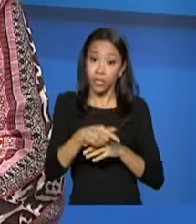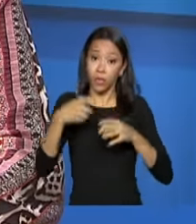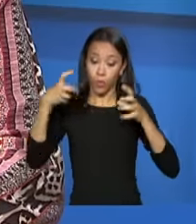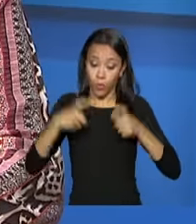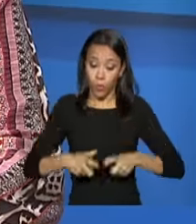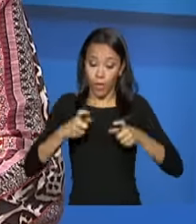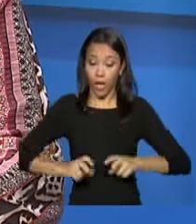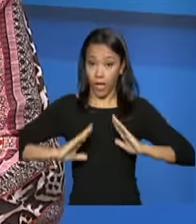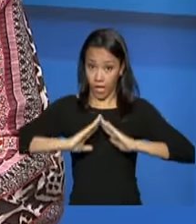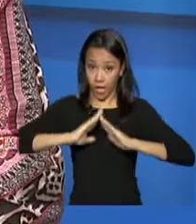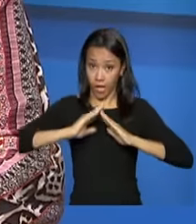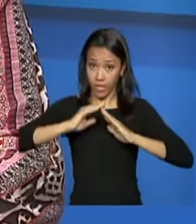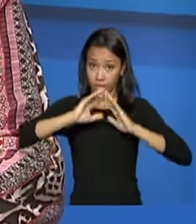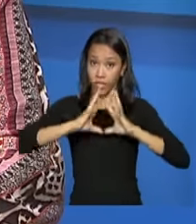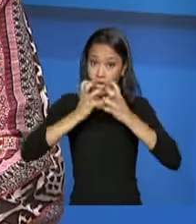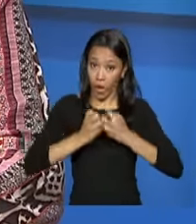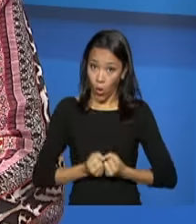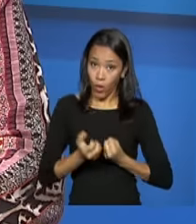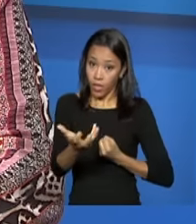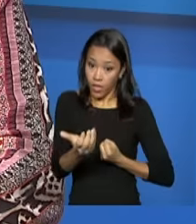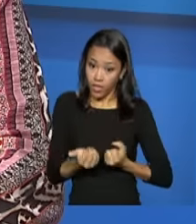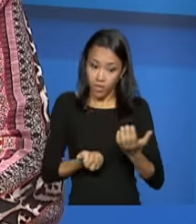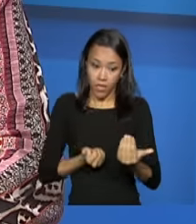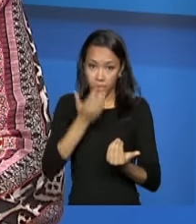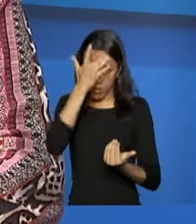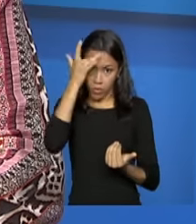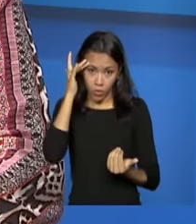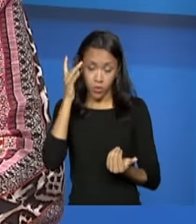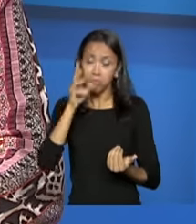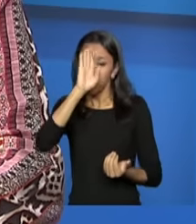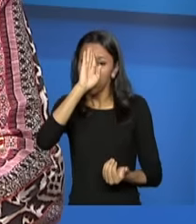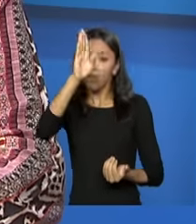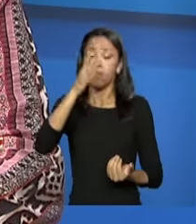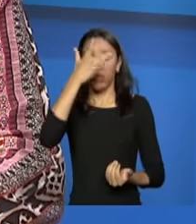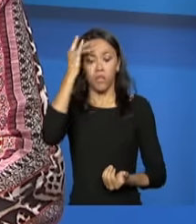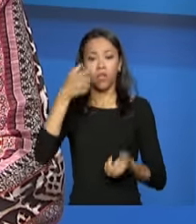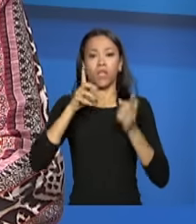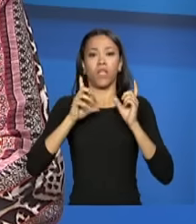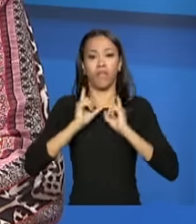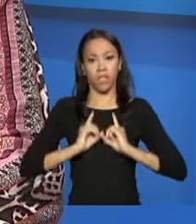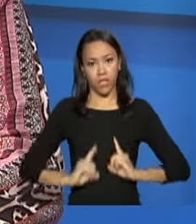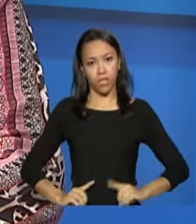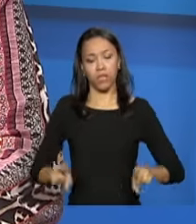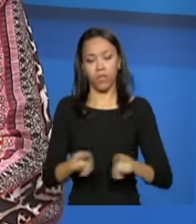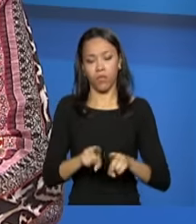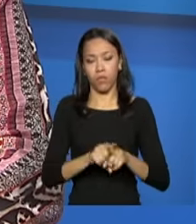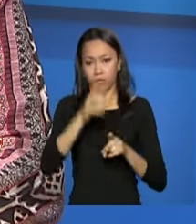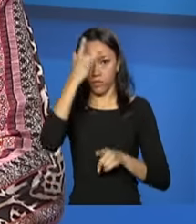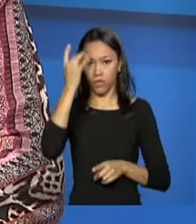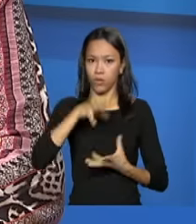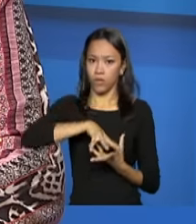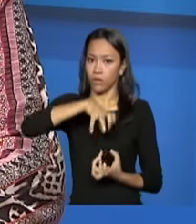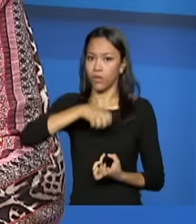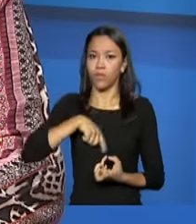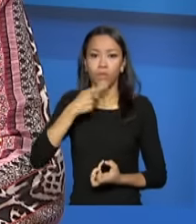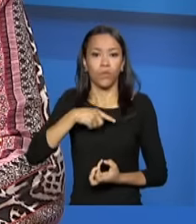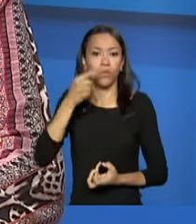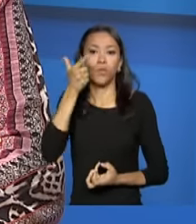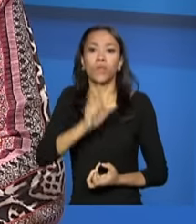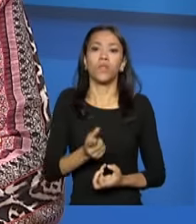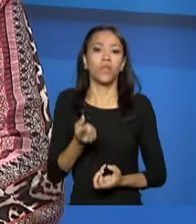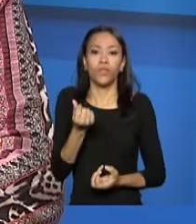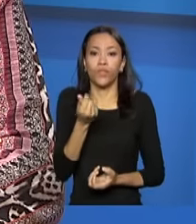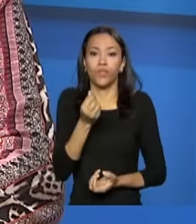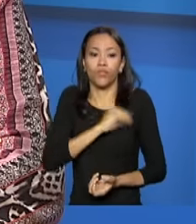também atende a esse público, né? Principalmente pessoas com deficiência idosas que não têm condição de autossustento. Acho que essa é uma